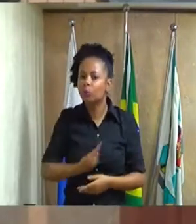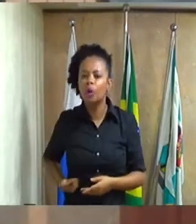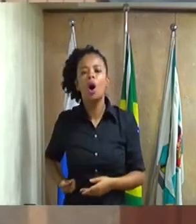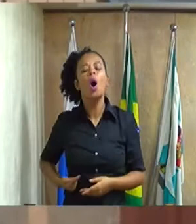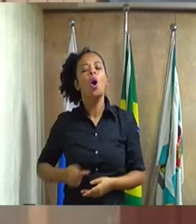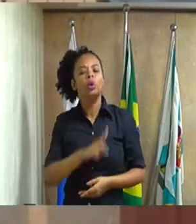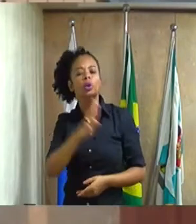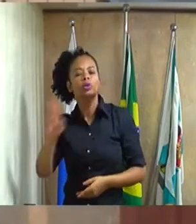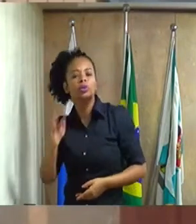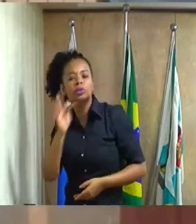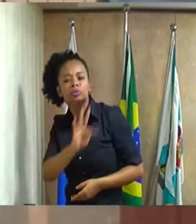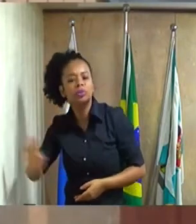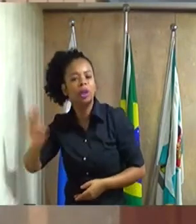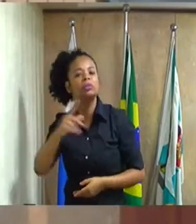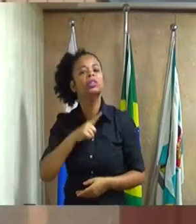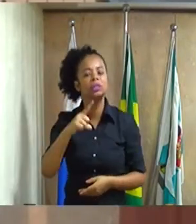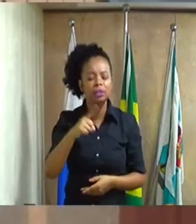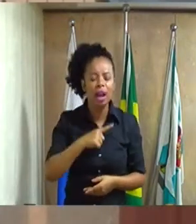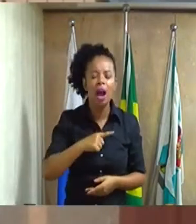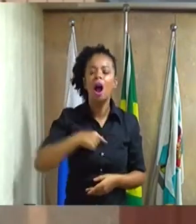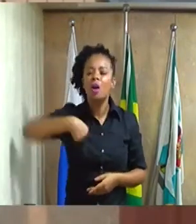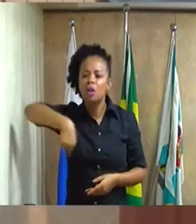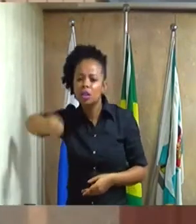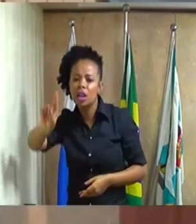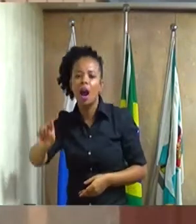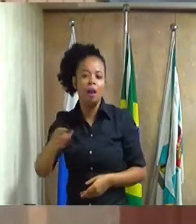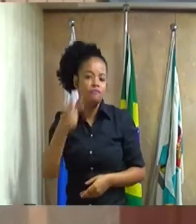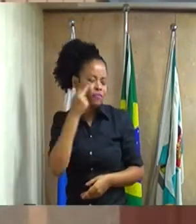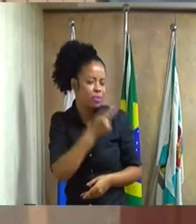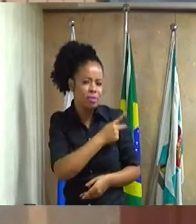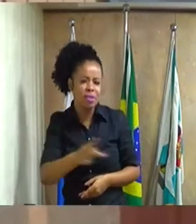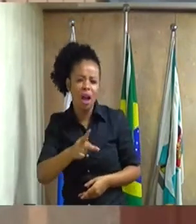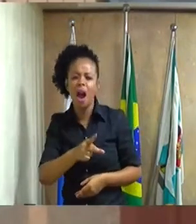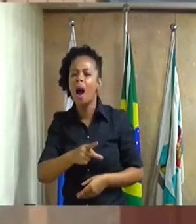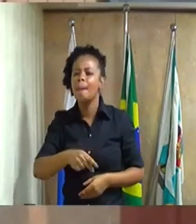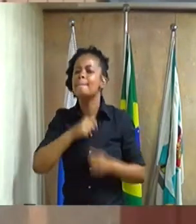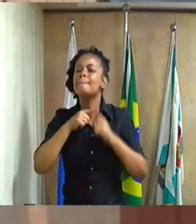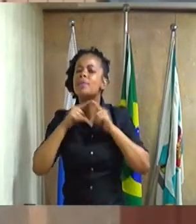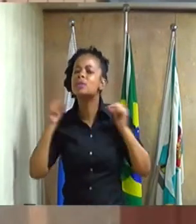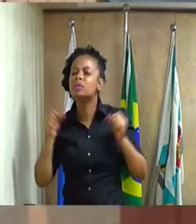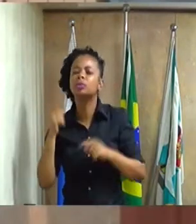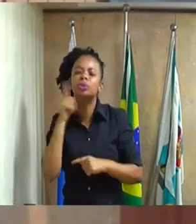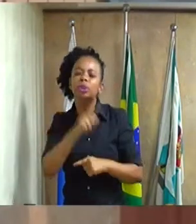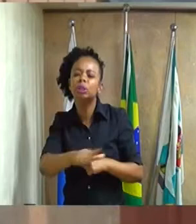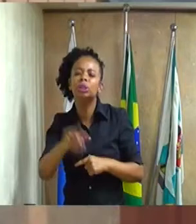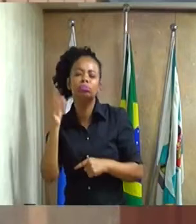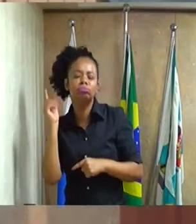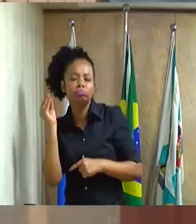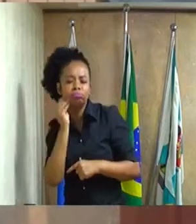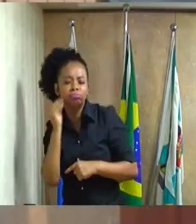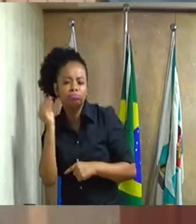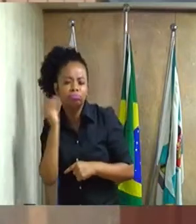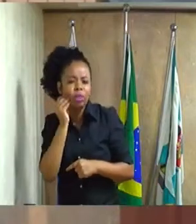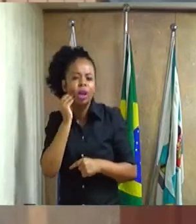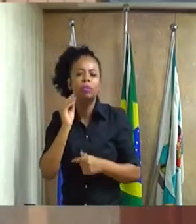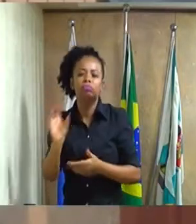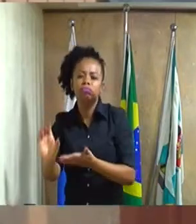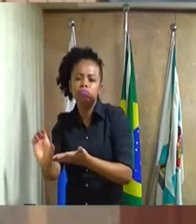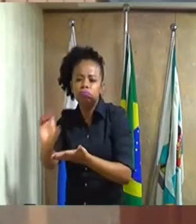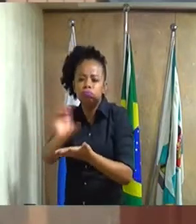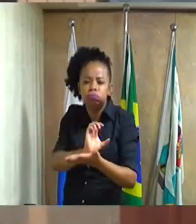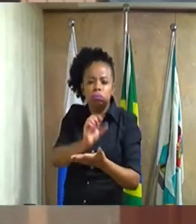Federal, que fomos a Brasília e conseguimos, com sua excelência e presidente, trazer os recursos